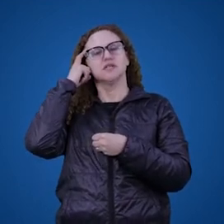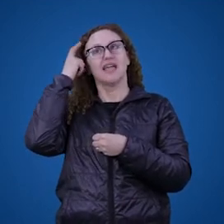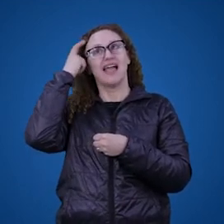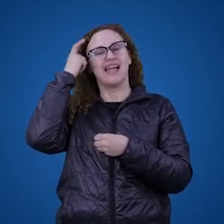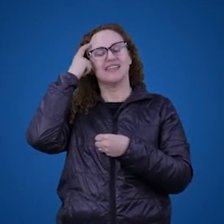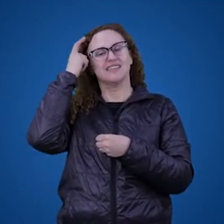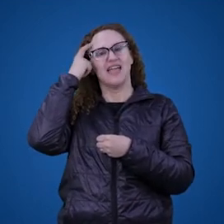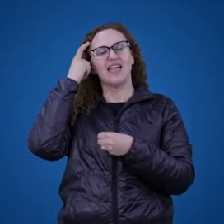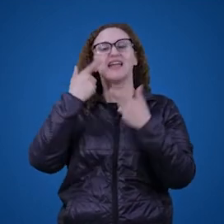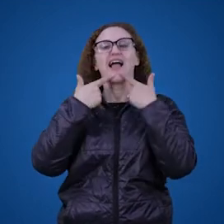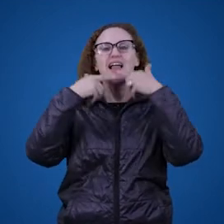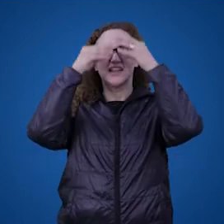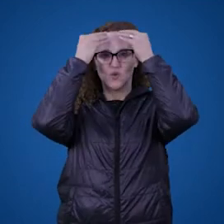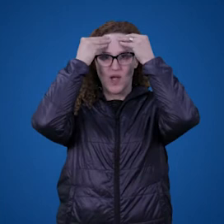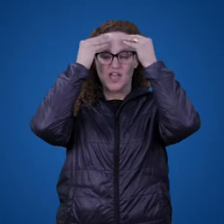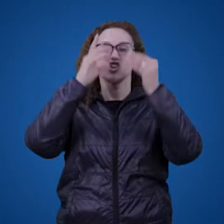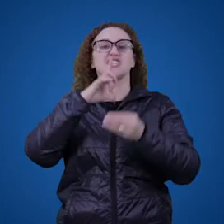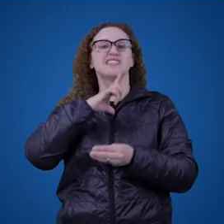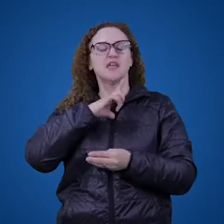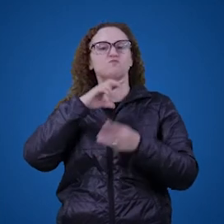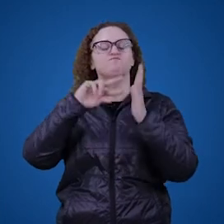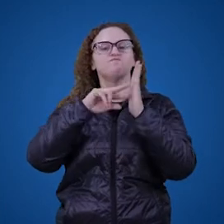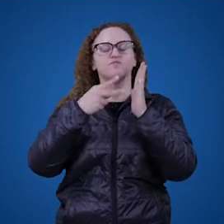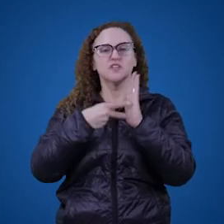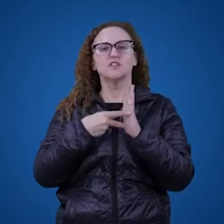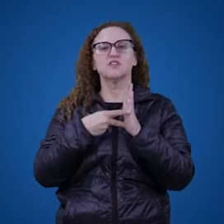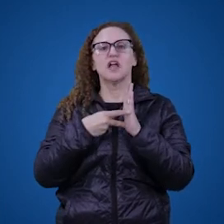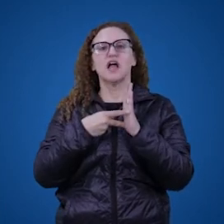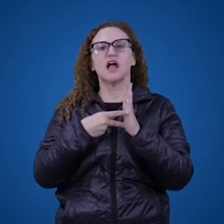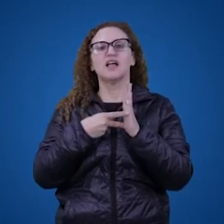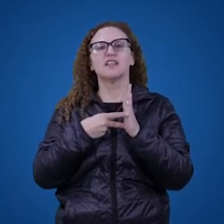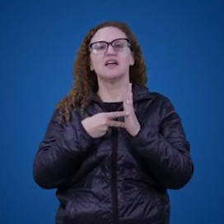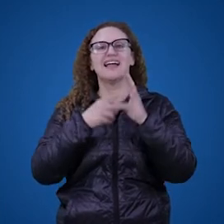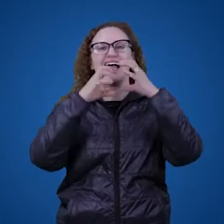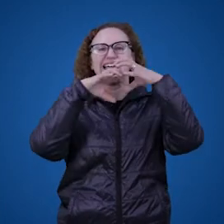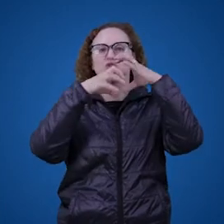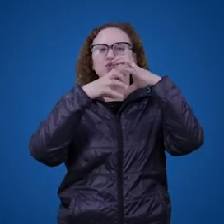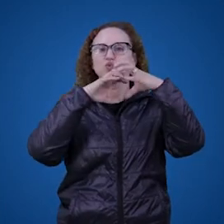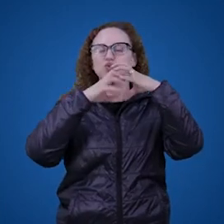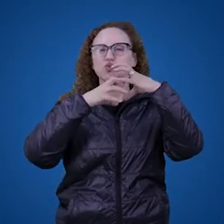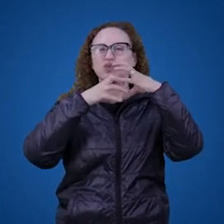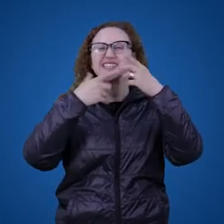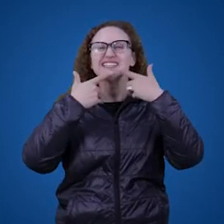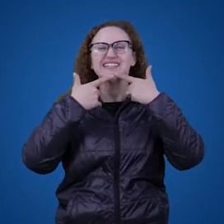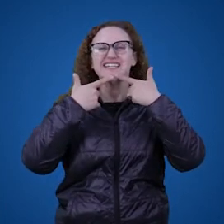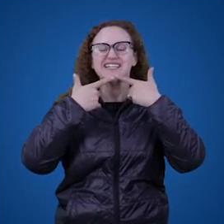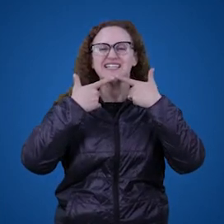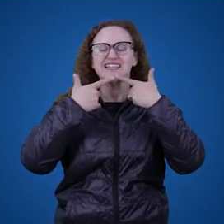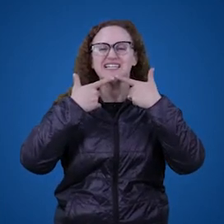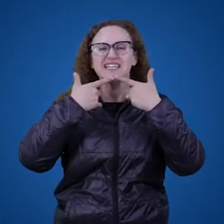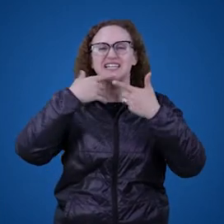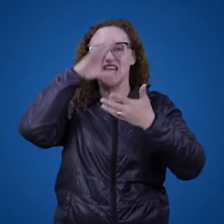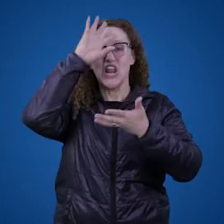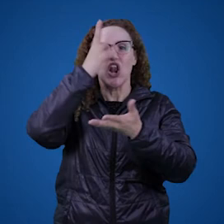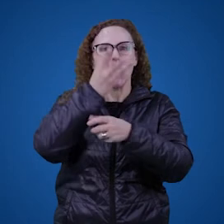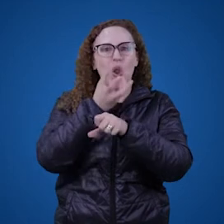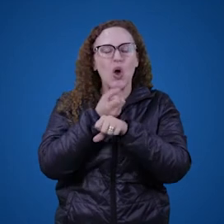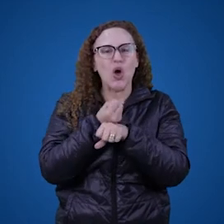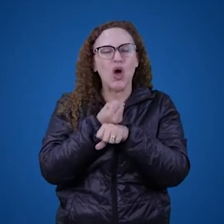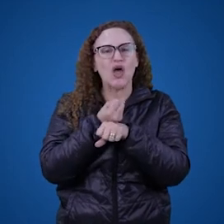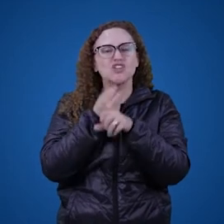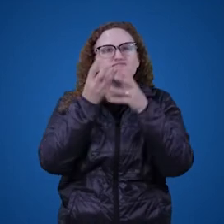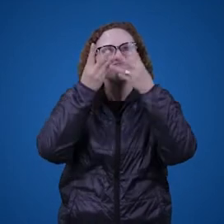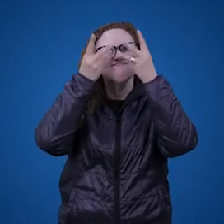de que a linguagem advenha, ou o significado da linguagem, advenha dessas estruturas lógicas abstratas e subjacentes das